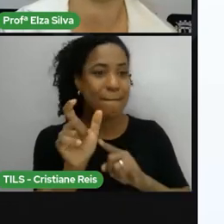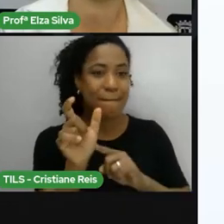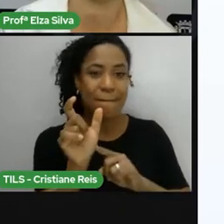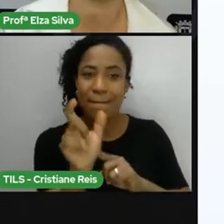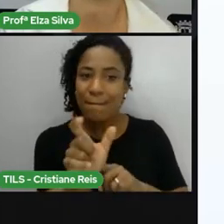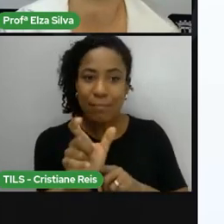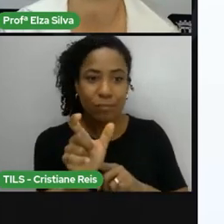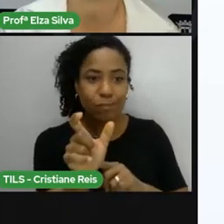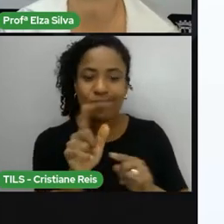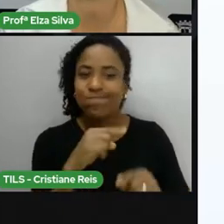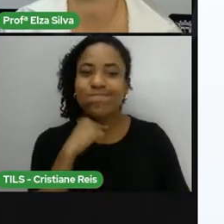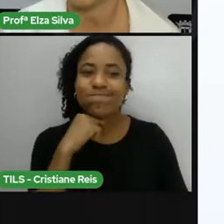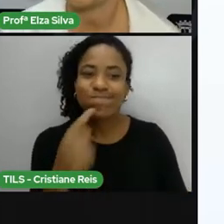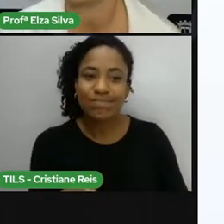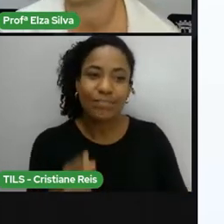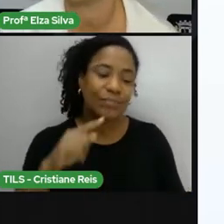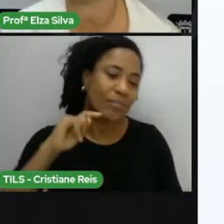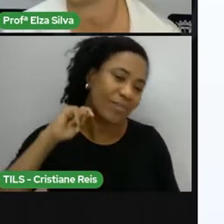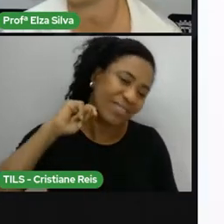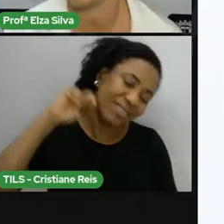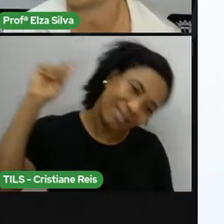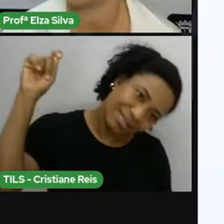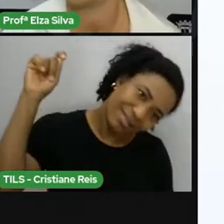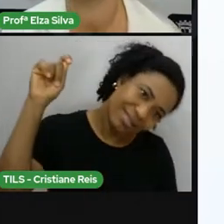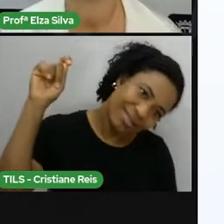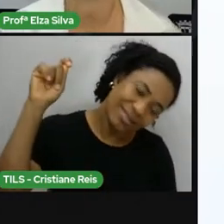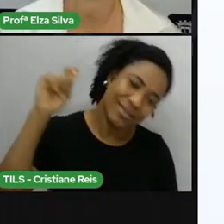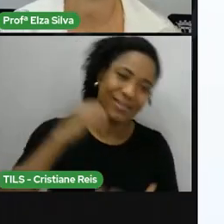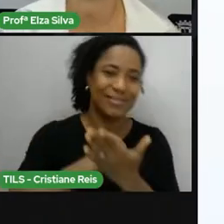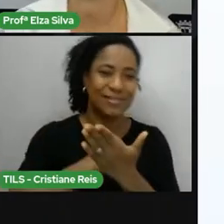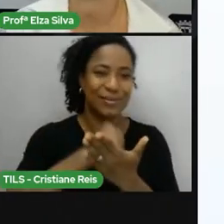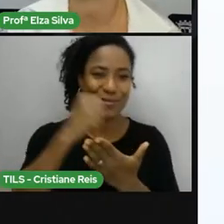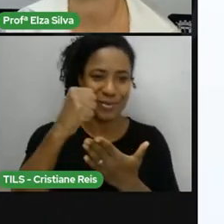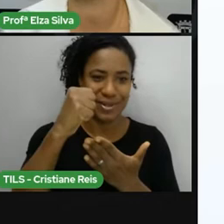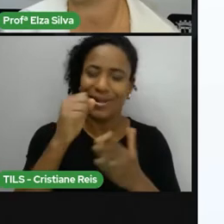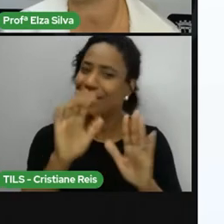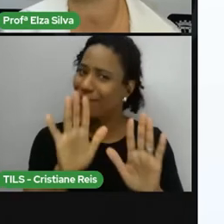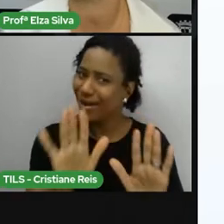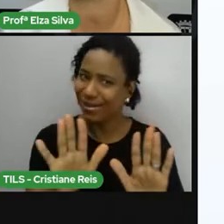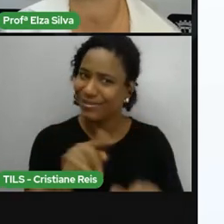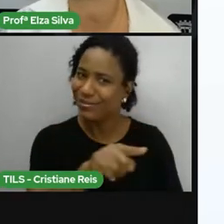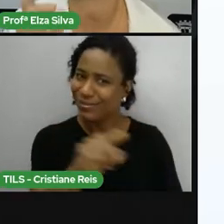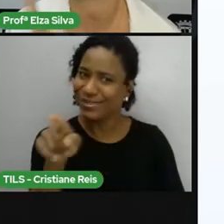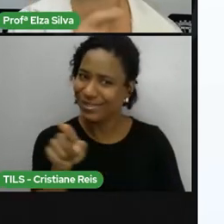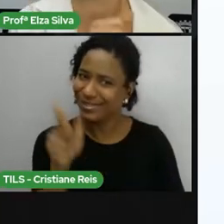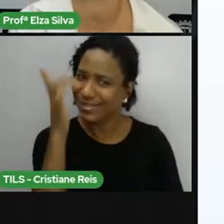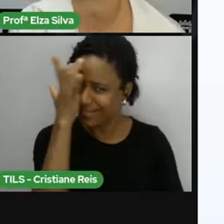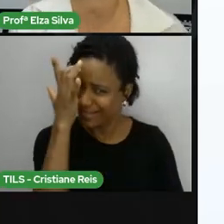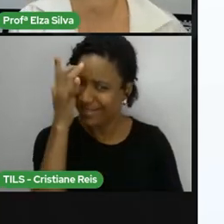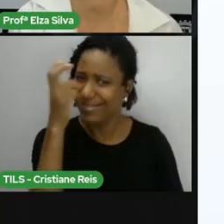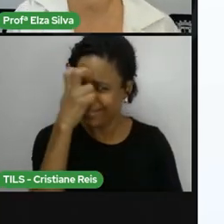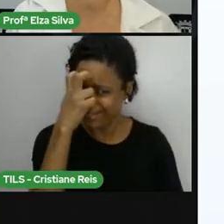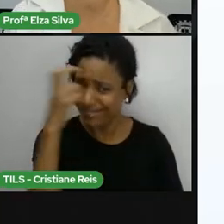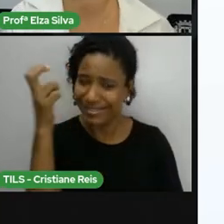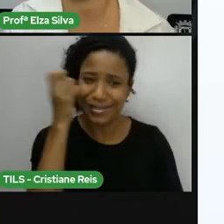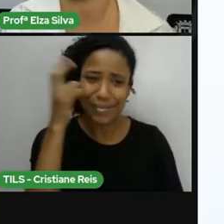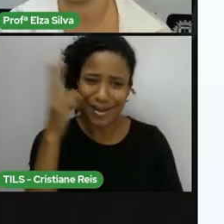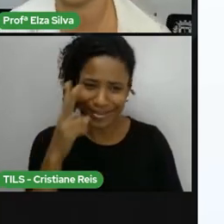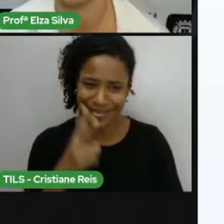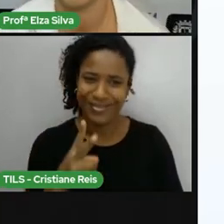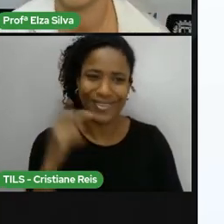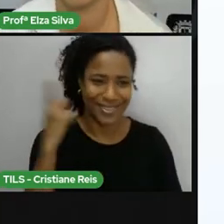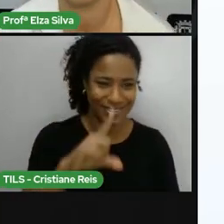Serem ativadas Você então Será Enforcado Mas eu tenho certeza Que isso não vai acontecer Porque vocês são Muito espertos E